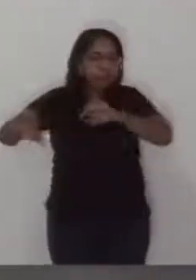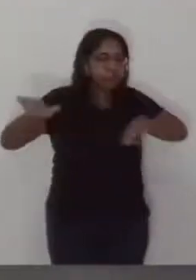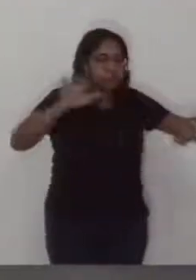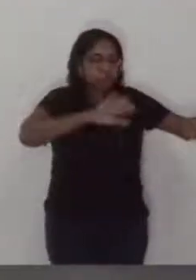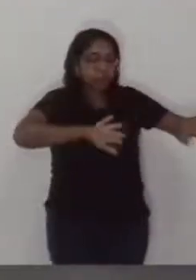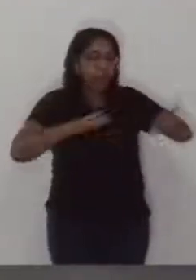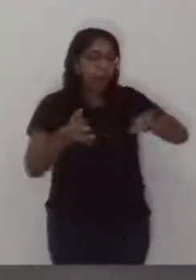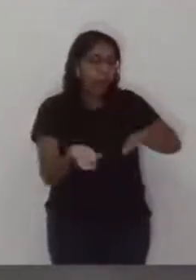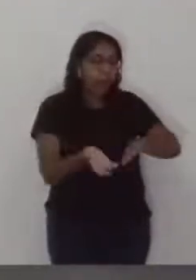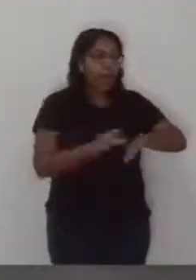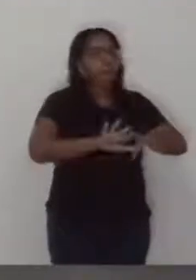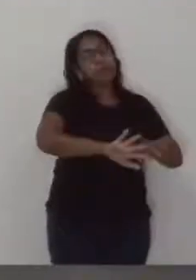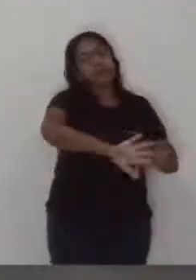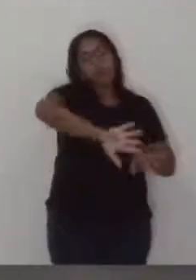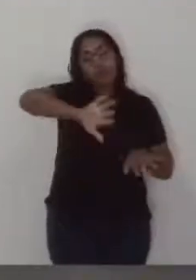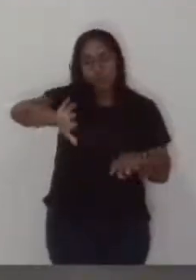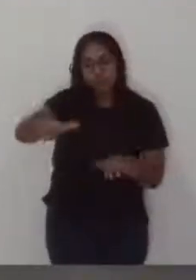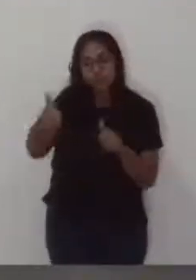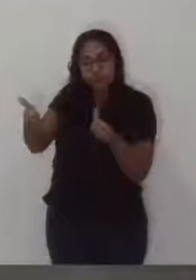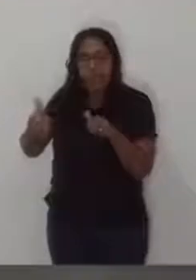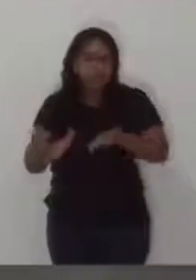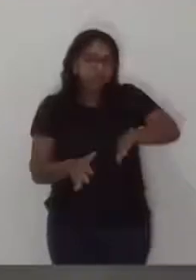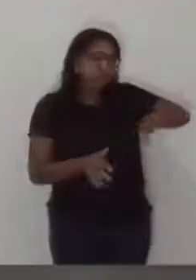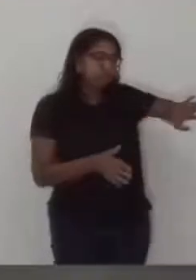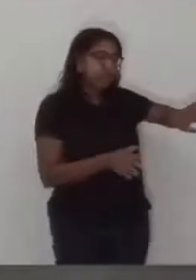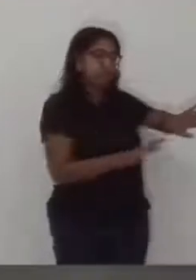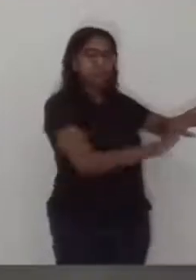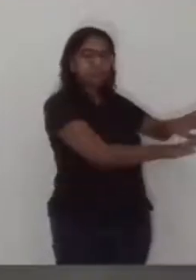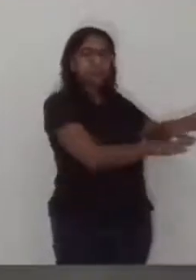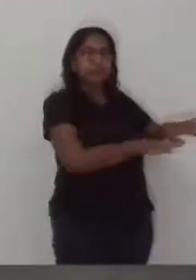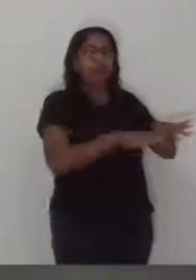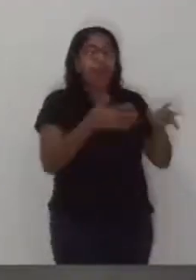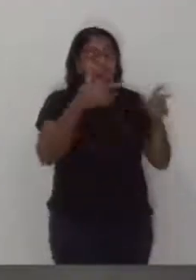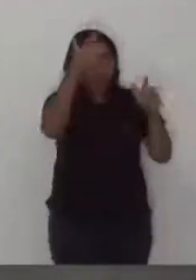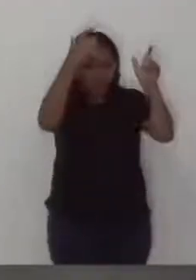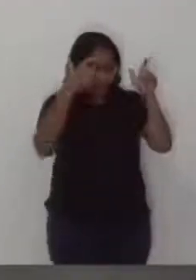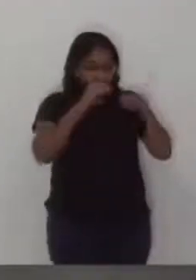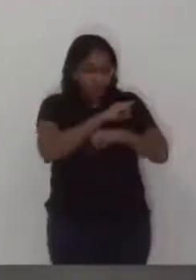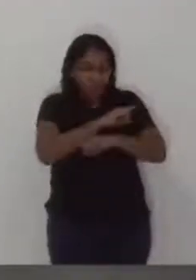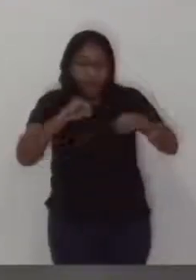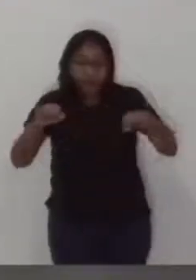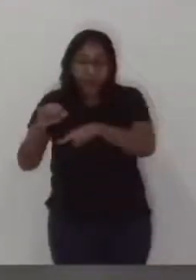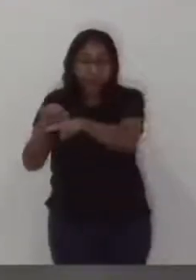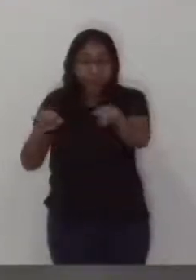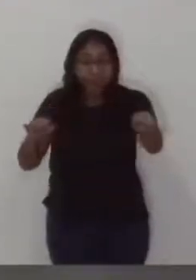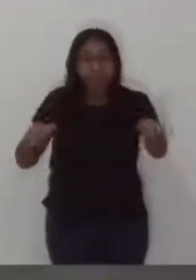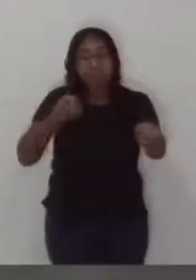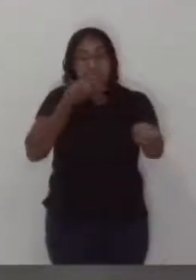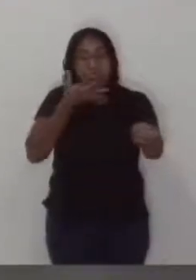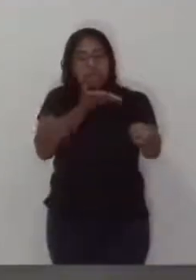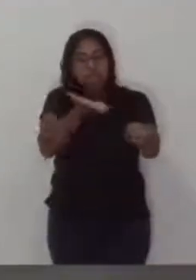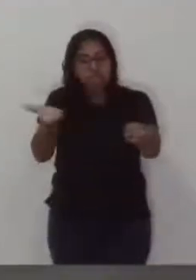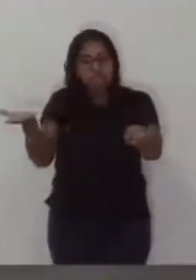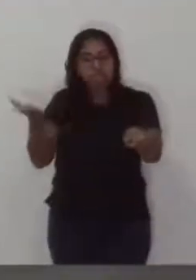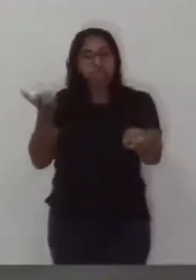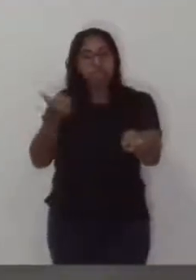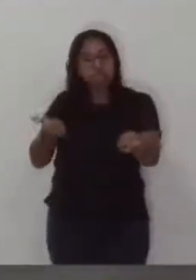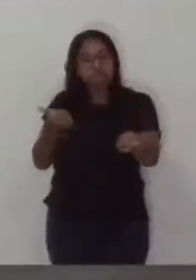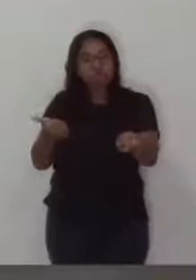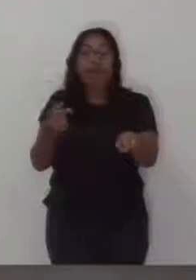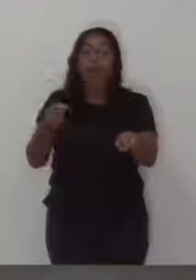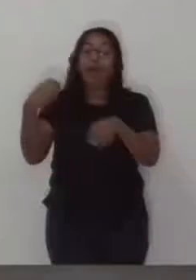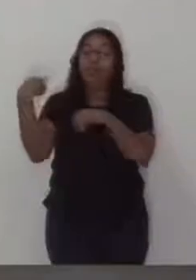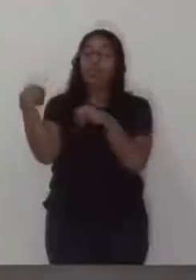ovelhas à sua direita e os cabritos à sua esquerda. Então o rei dirá aos que estiverem à sua direita, Vinde, benditos do Pai, recebei como